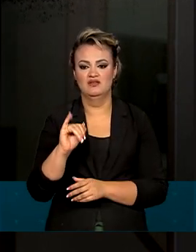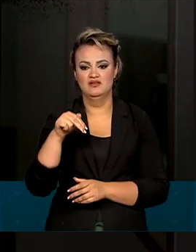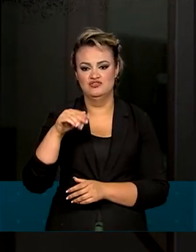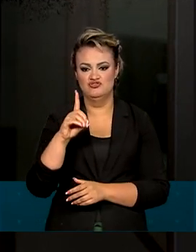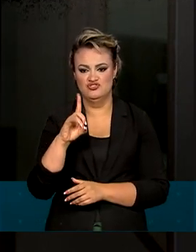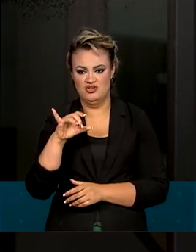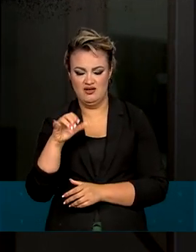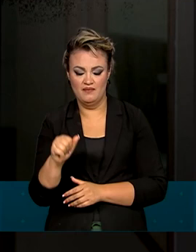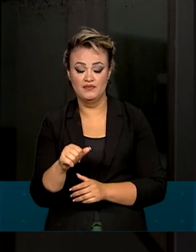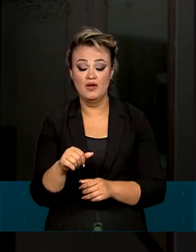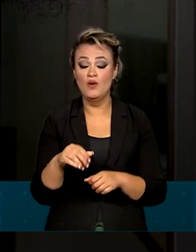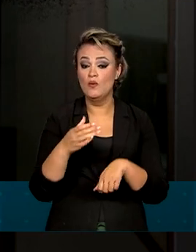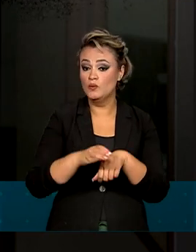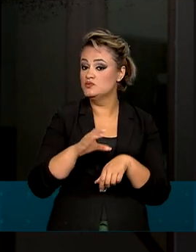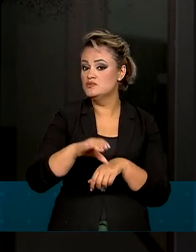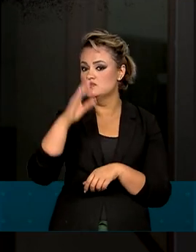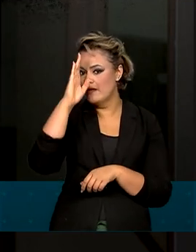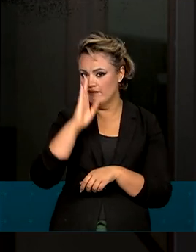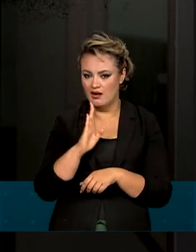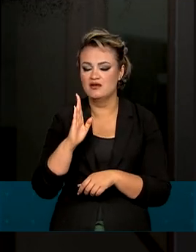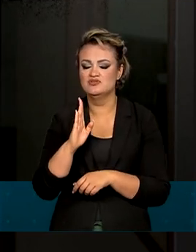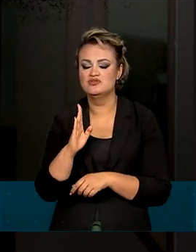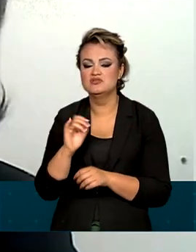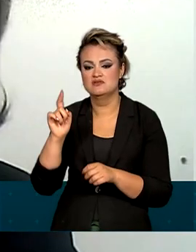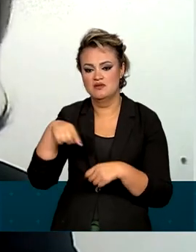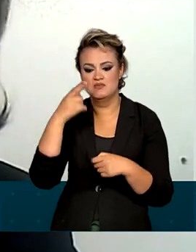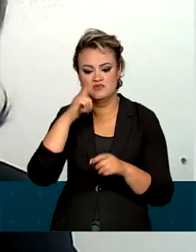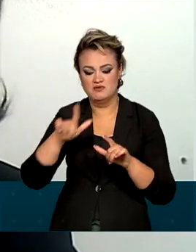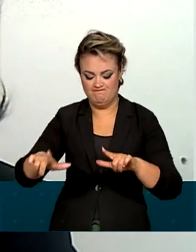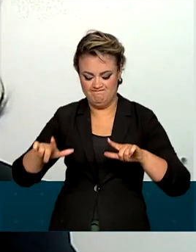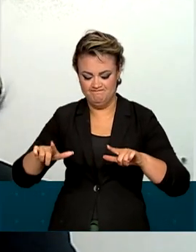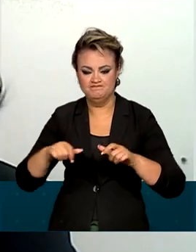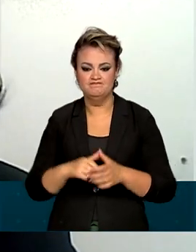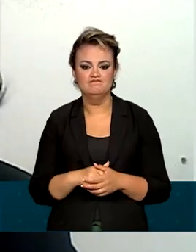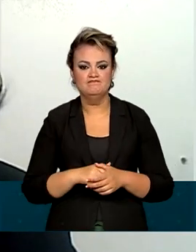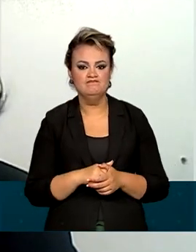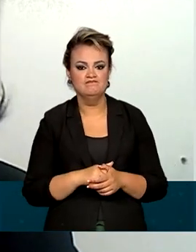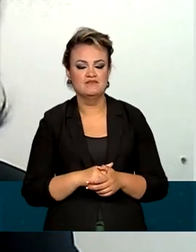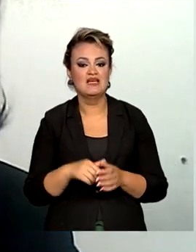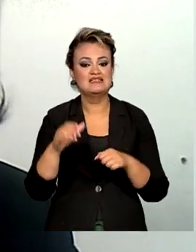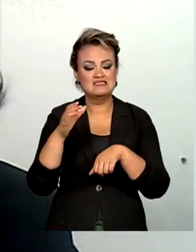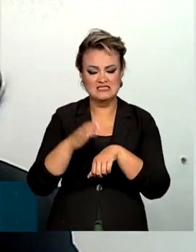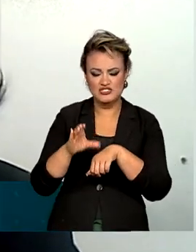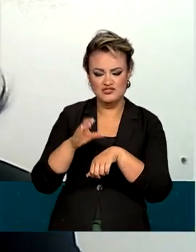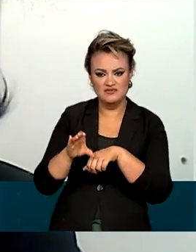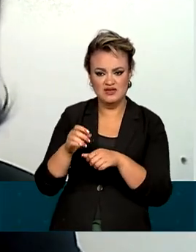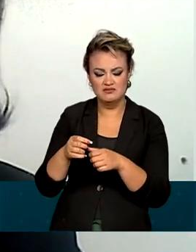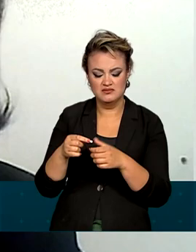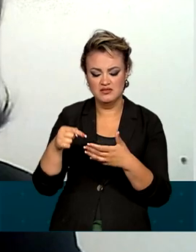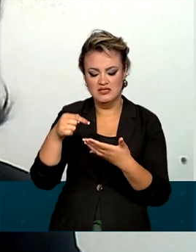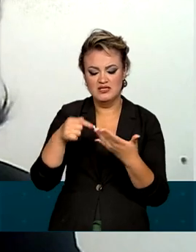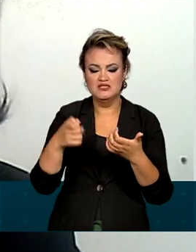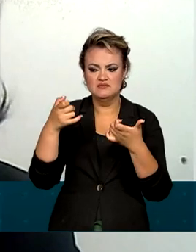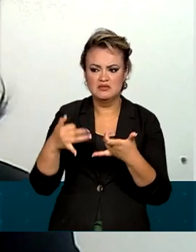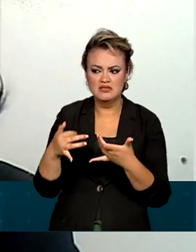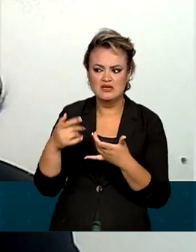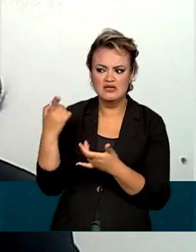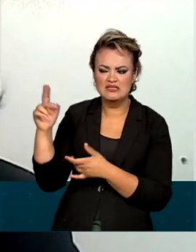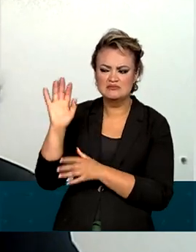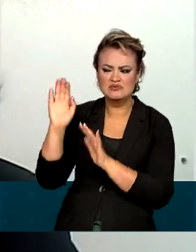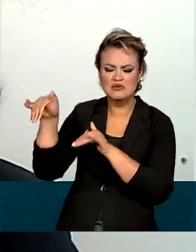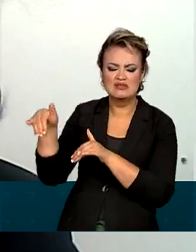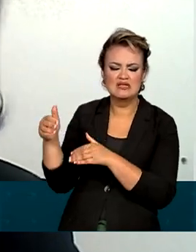gratuita e há um certificado após a conclusão. O curso, ele trabalha a questão dos mitos, a desconstrução desses mitos,